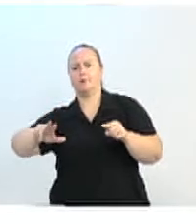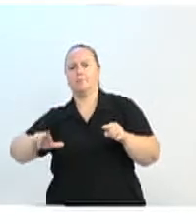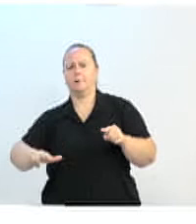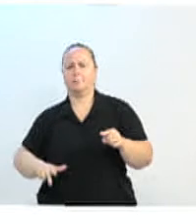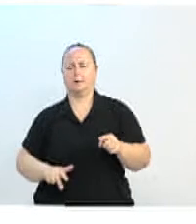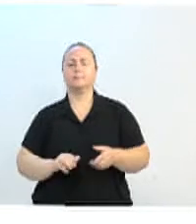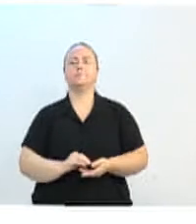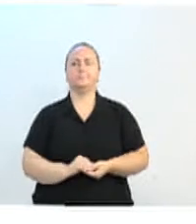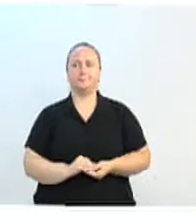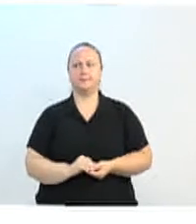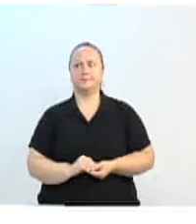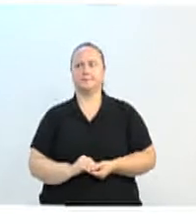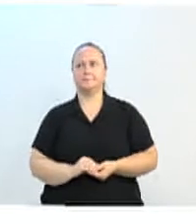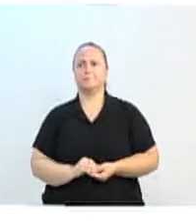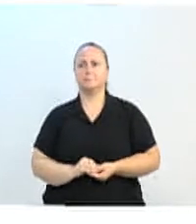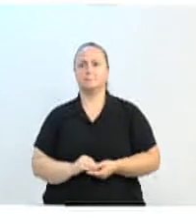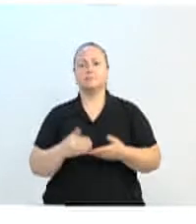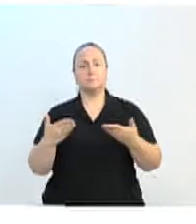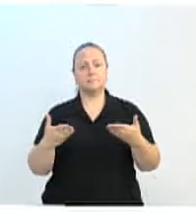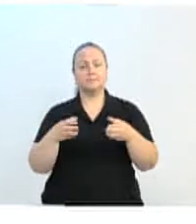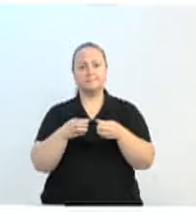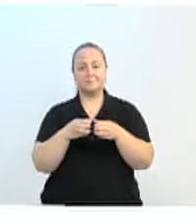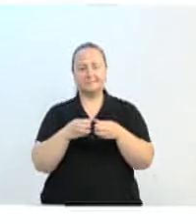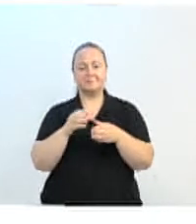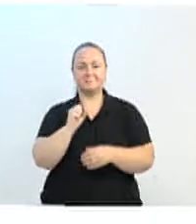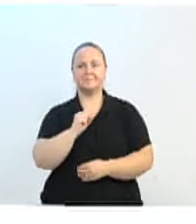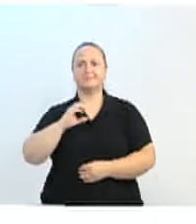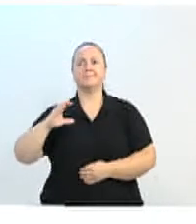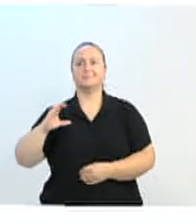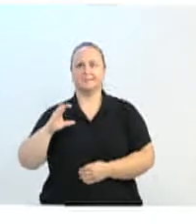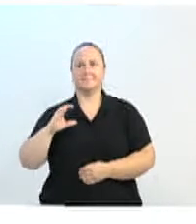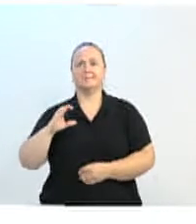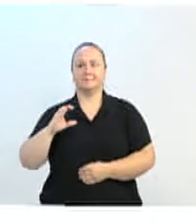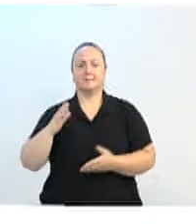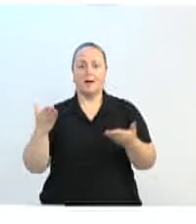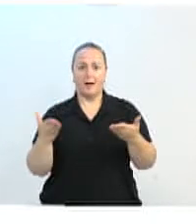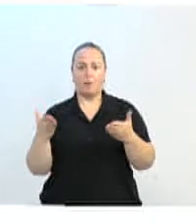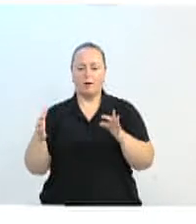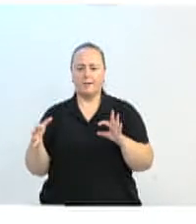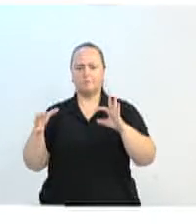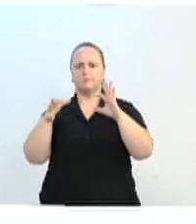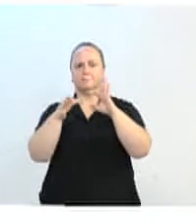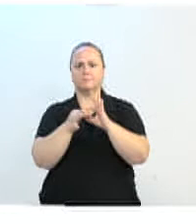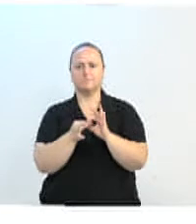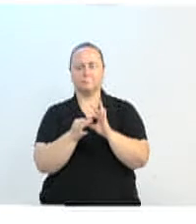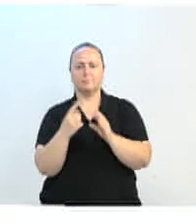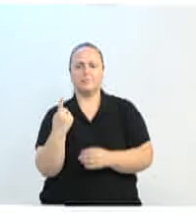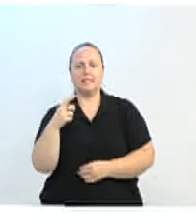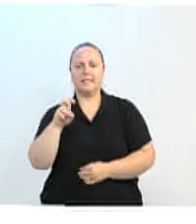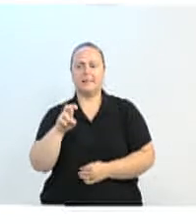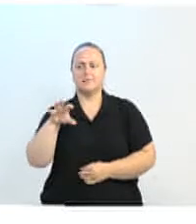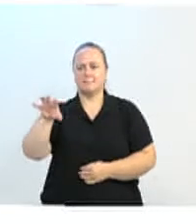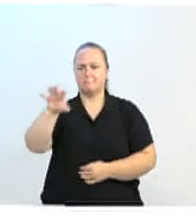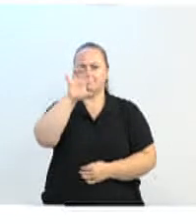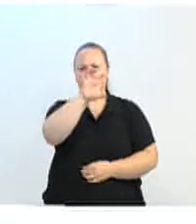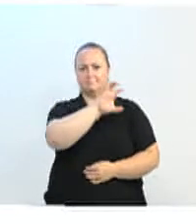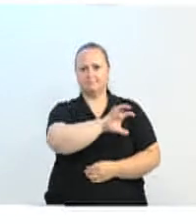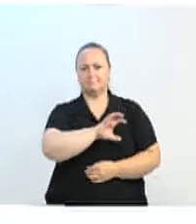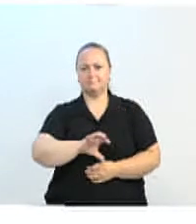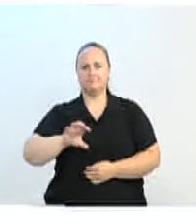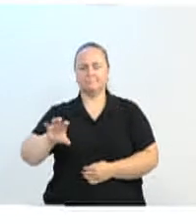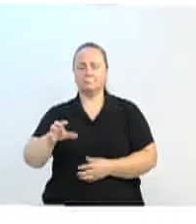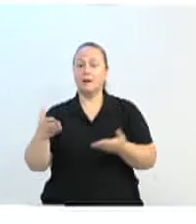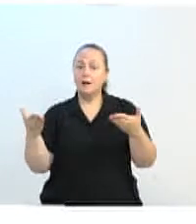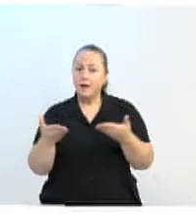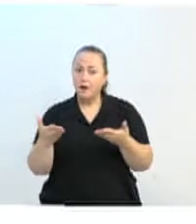Falar pouco agora. Então, essa é a rede catarinense de centros de inovação, a gente está trabalhando na conexão desses 15 centros, e nesse momento está sendo